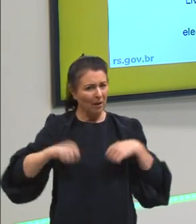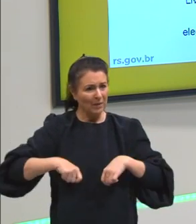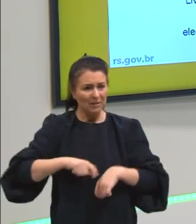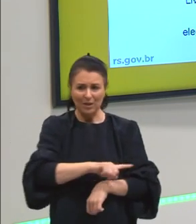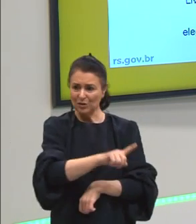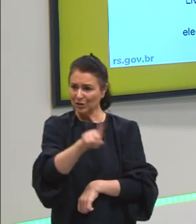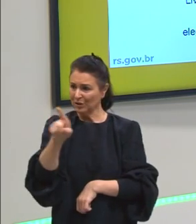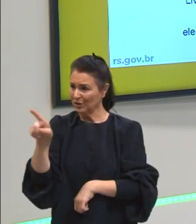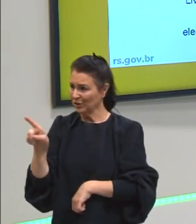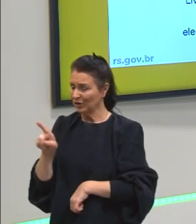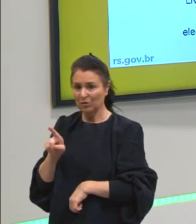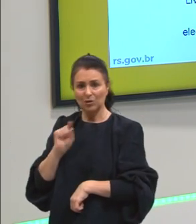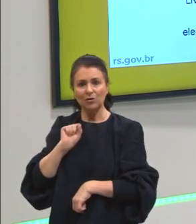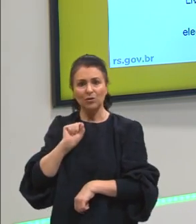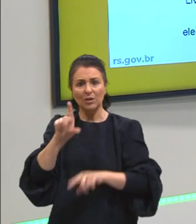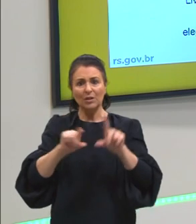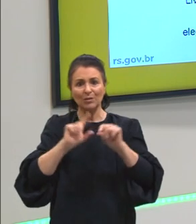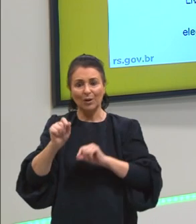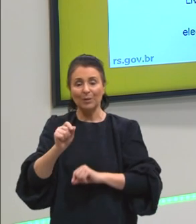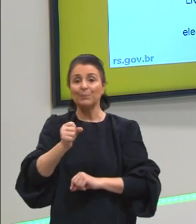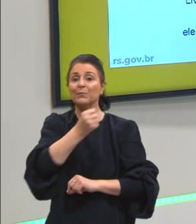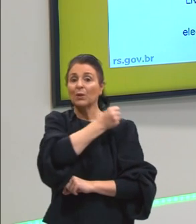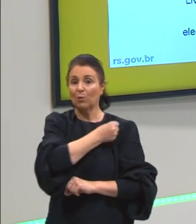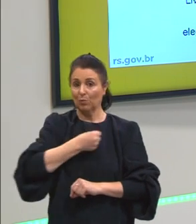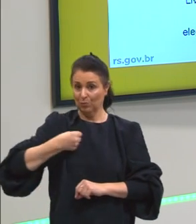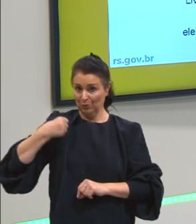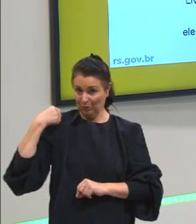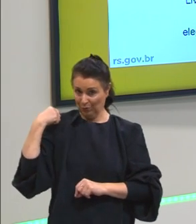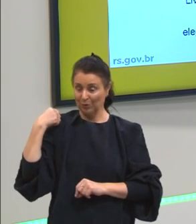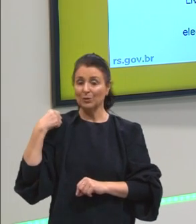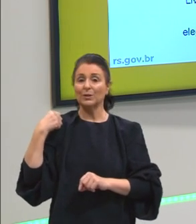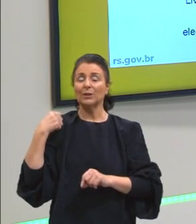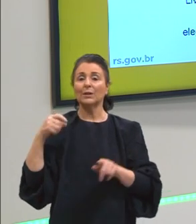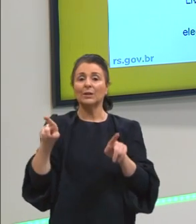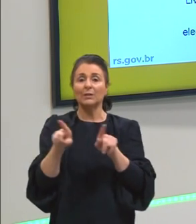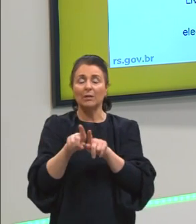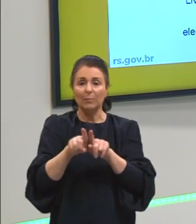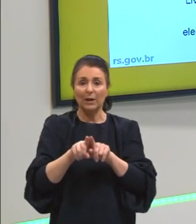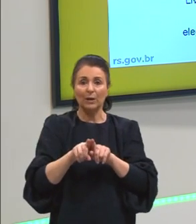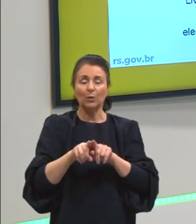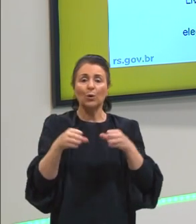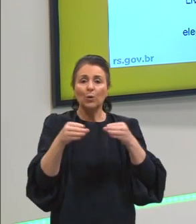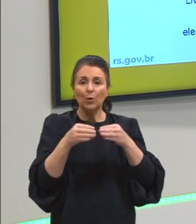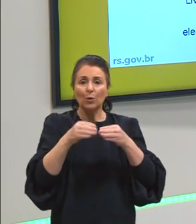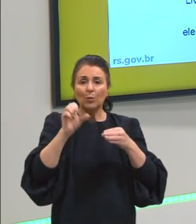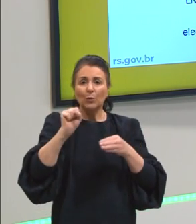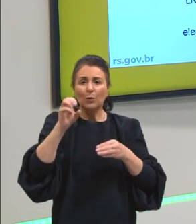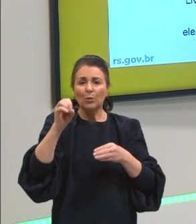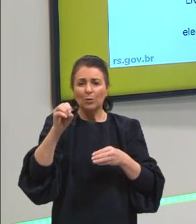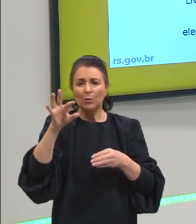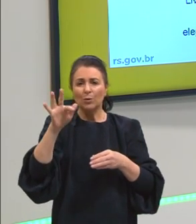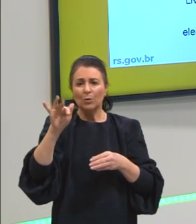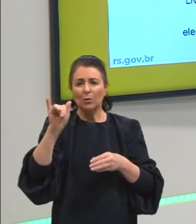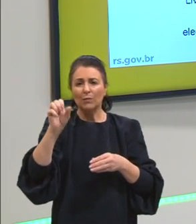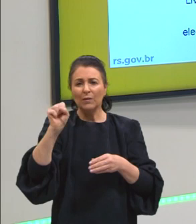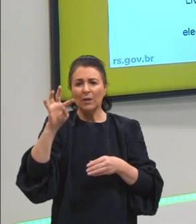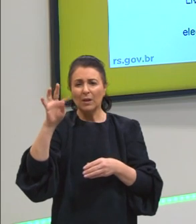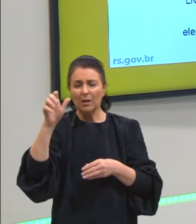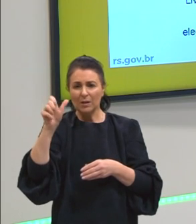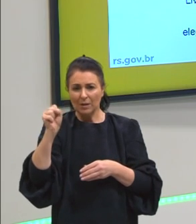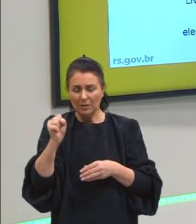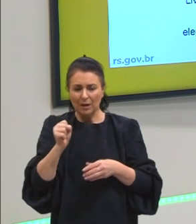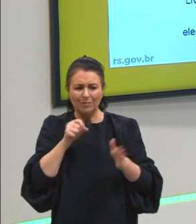era um camarada que, em função muito dos sofistas e ainda de questionar muito se os cidadãos da